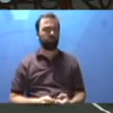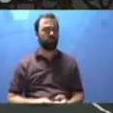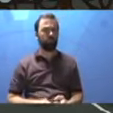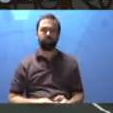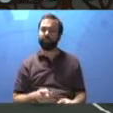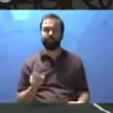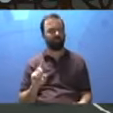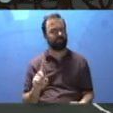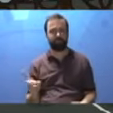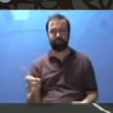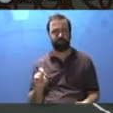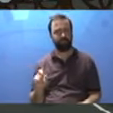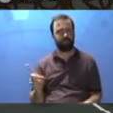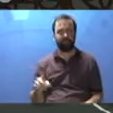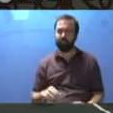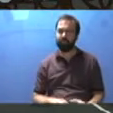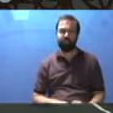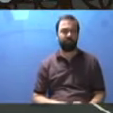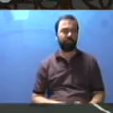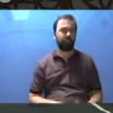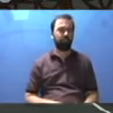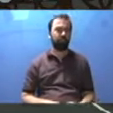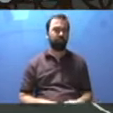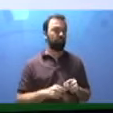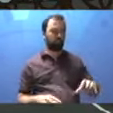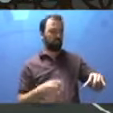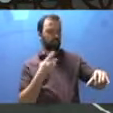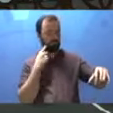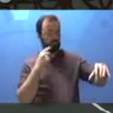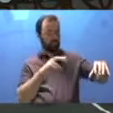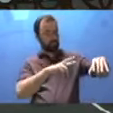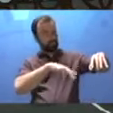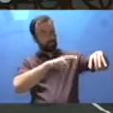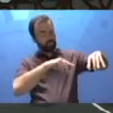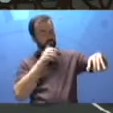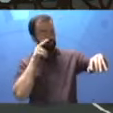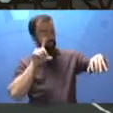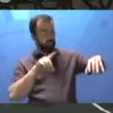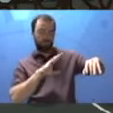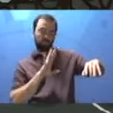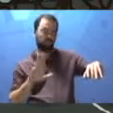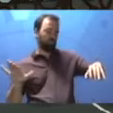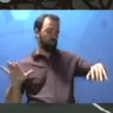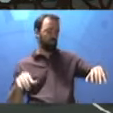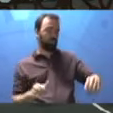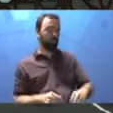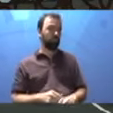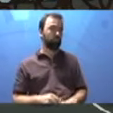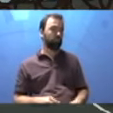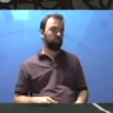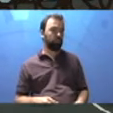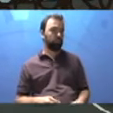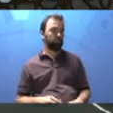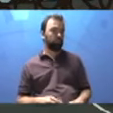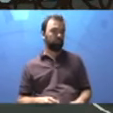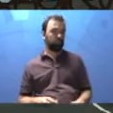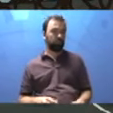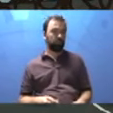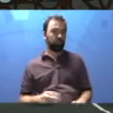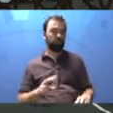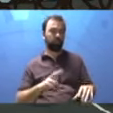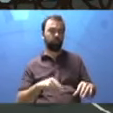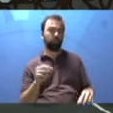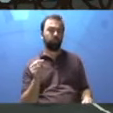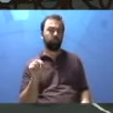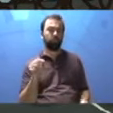Não, você vai ver a direção que você está olhando. Você vai ver só o que está na sua frente. Você consegue ver a altura dele. O que é possível